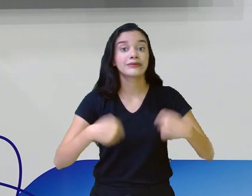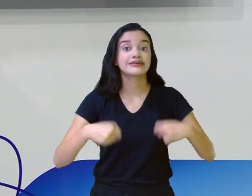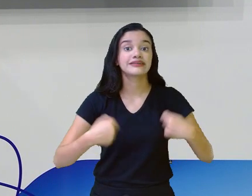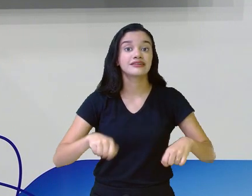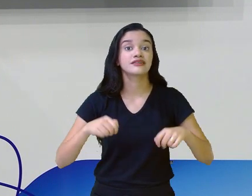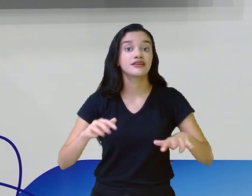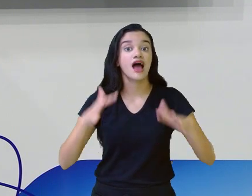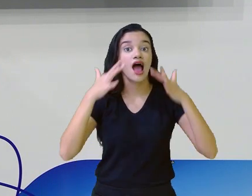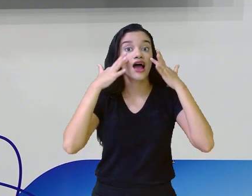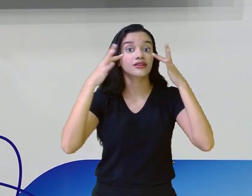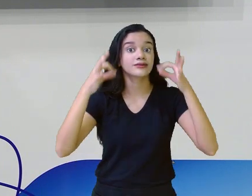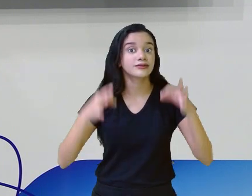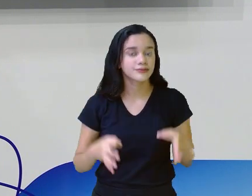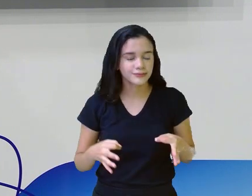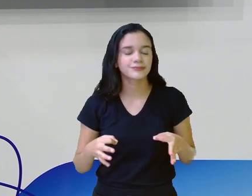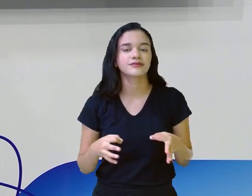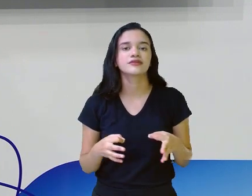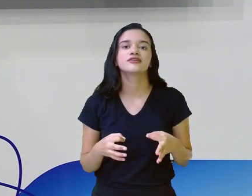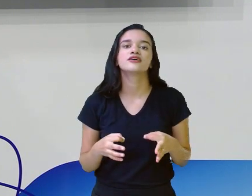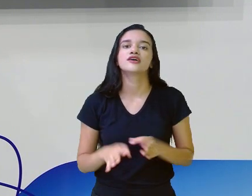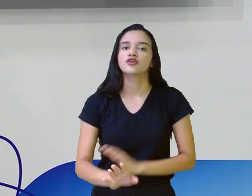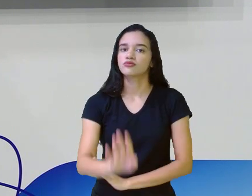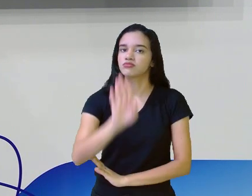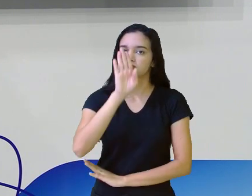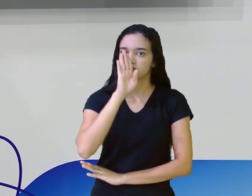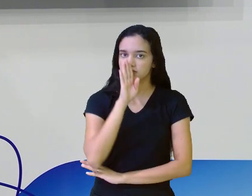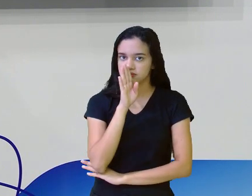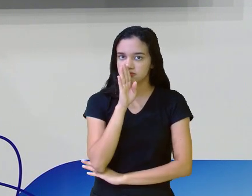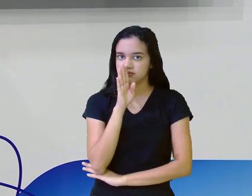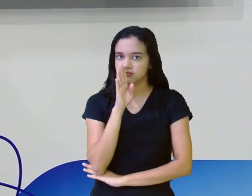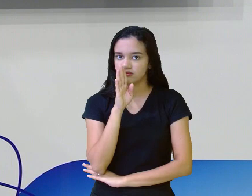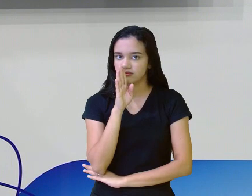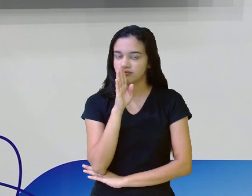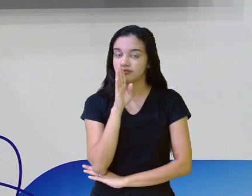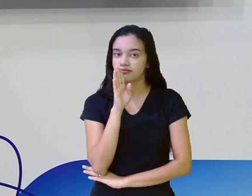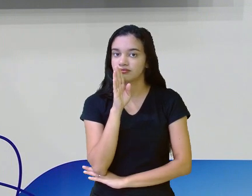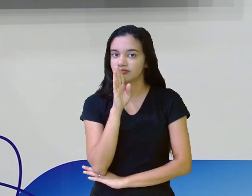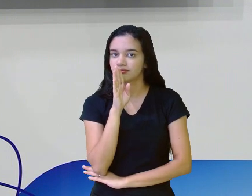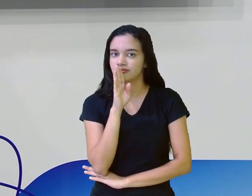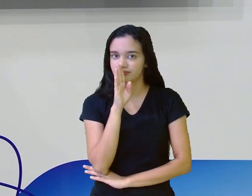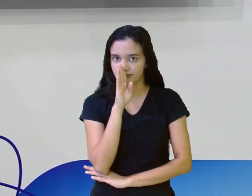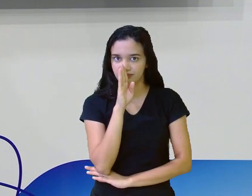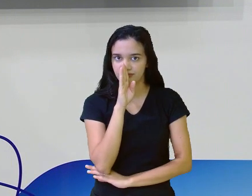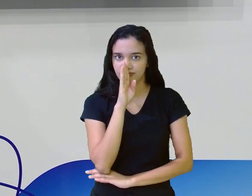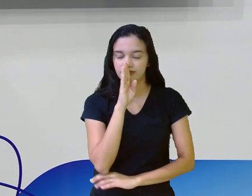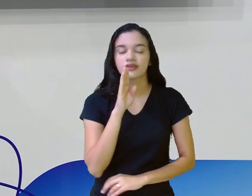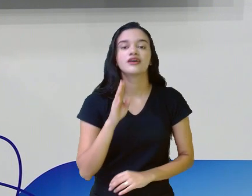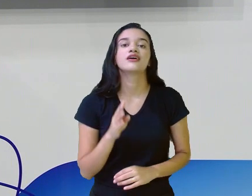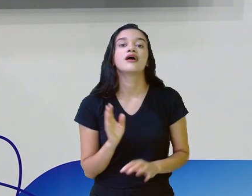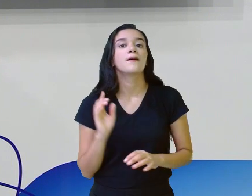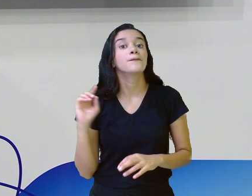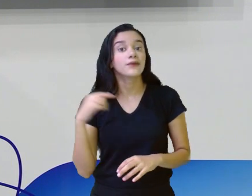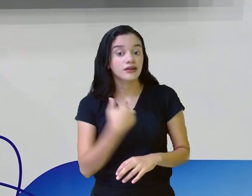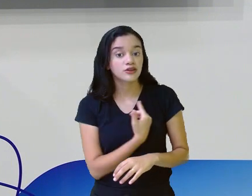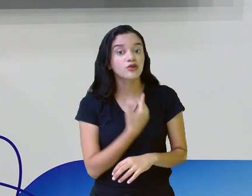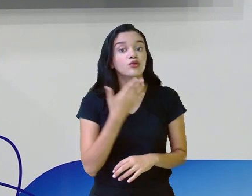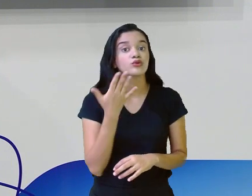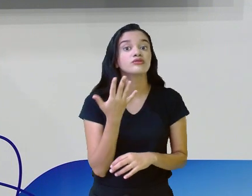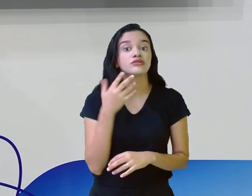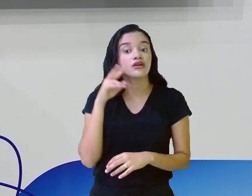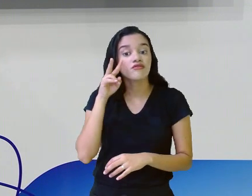prestar atenção aí, ó, fazer o silêncio, fazer o nosso silêncio interno, para a gente poder